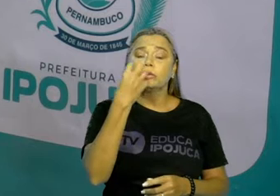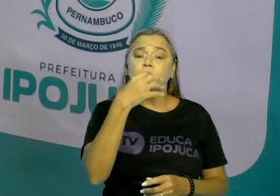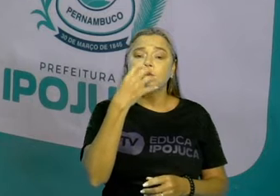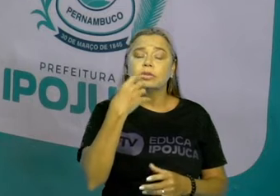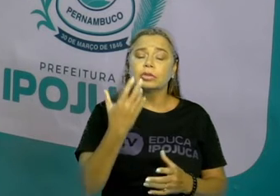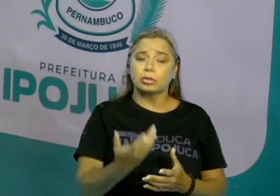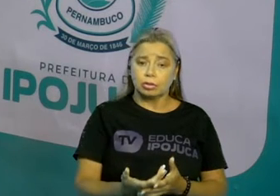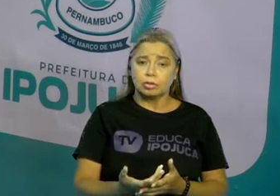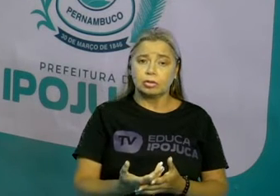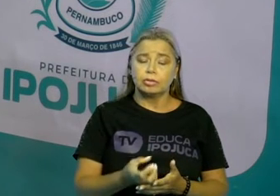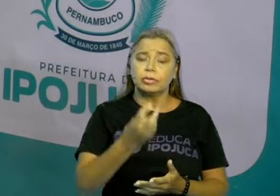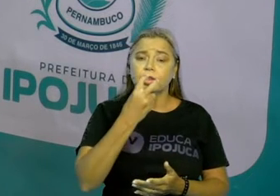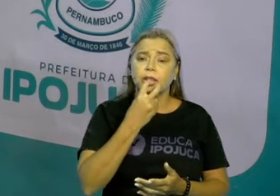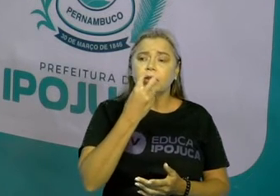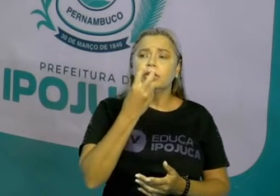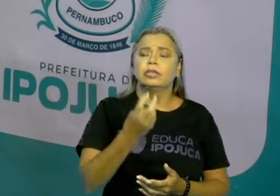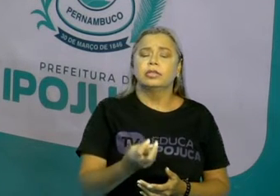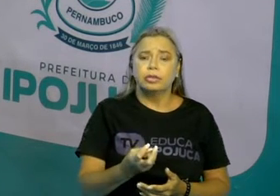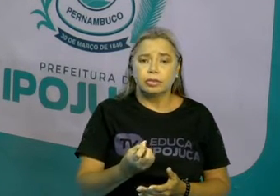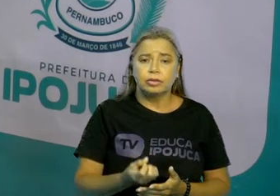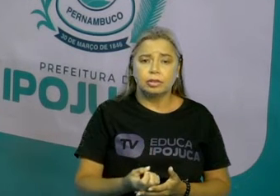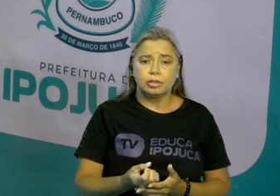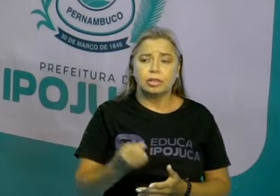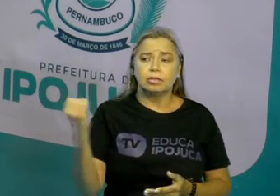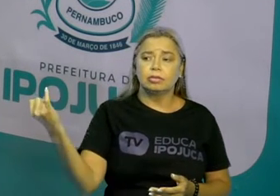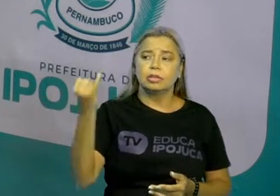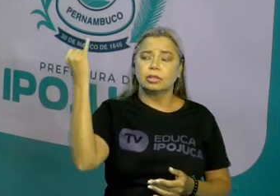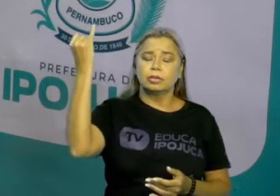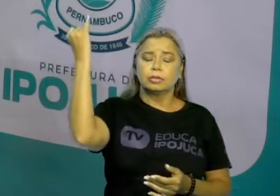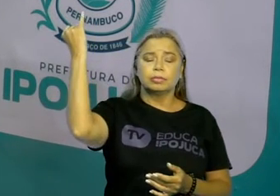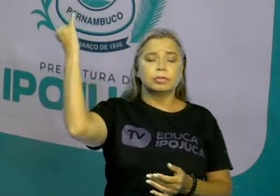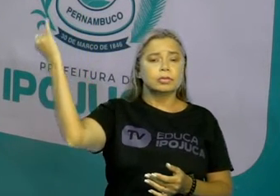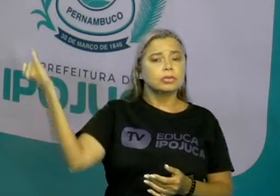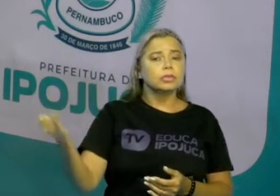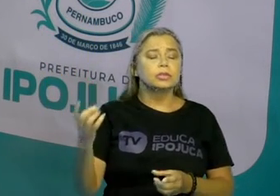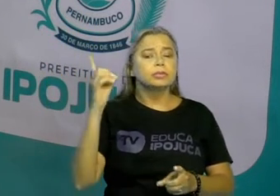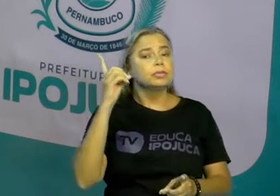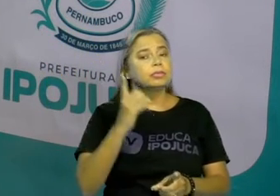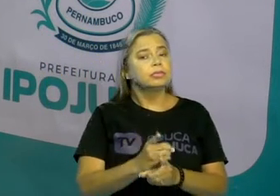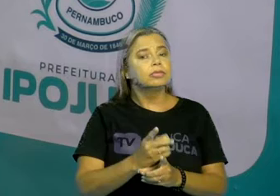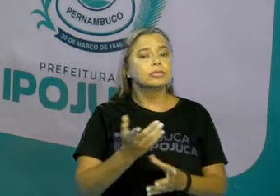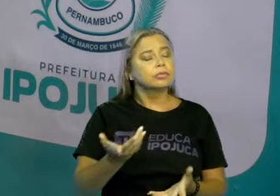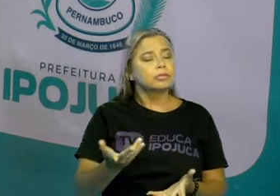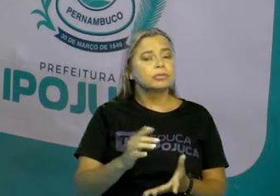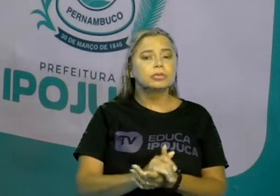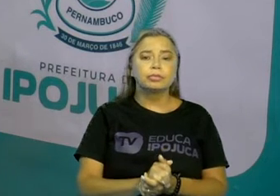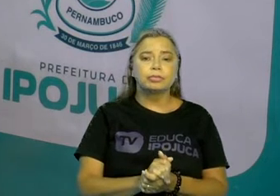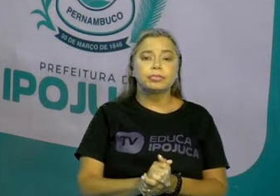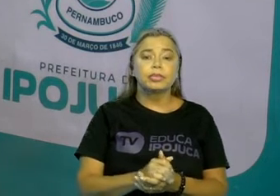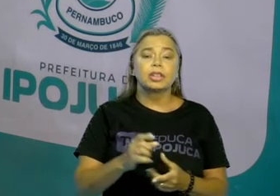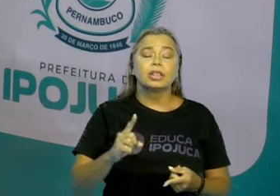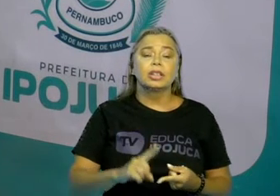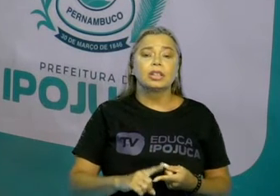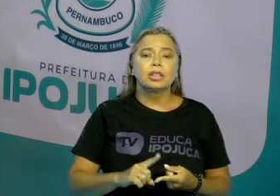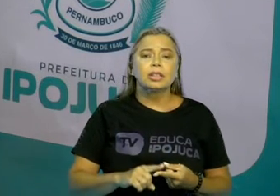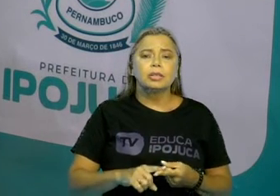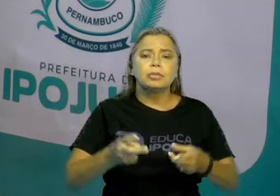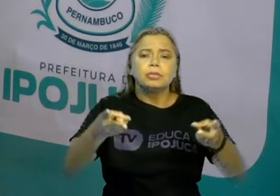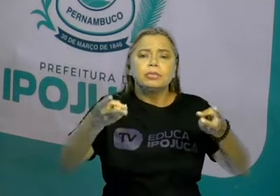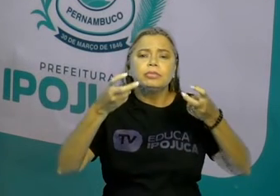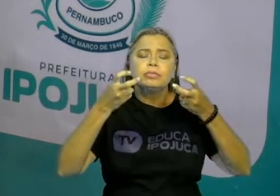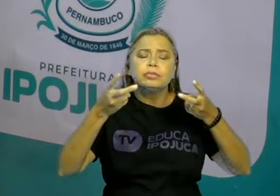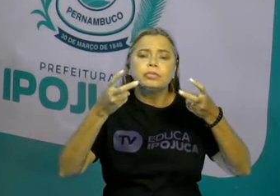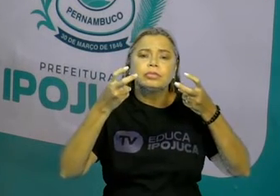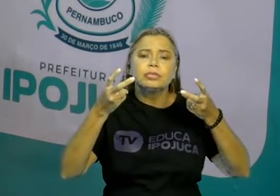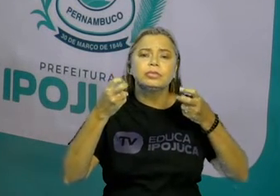som é o que vai ser super importante para descobrir. e logo a gente percebe que realmente cada